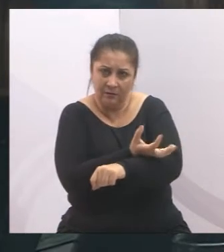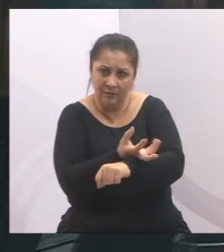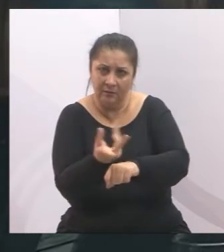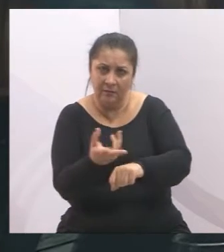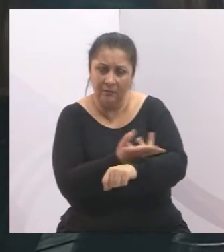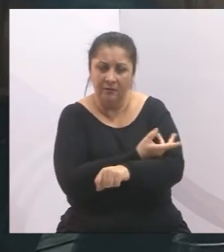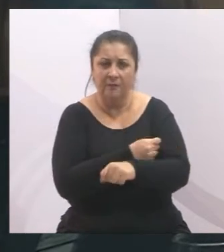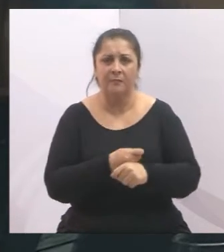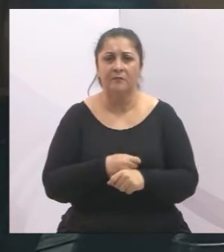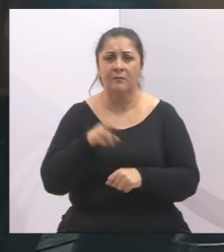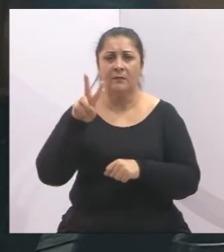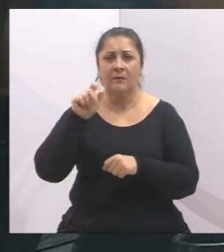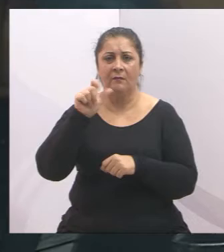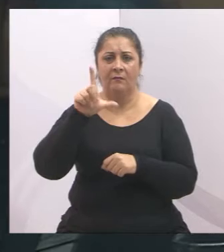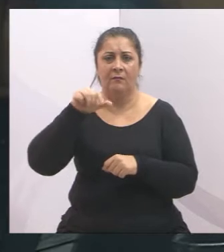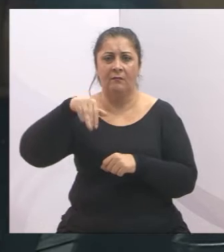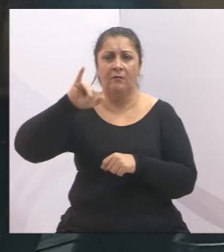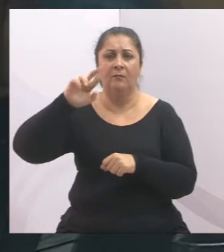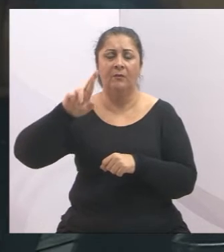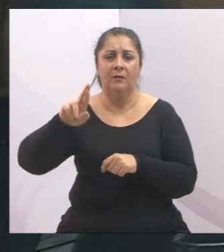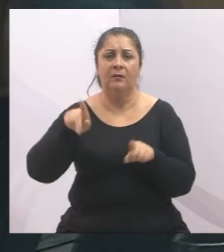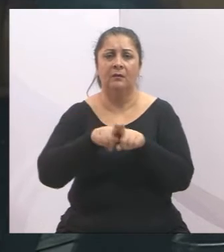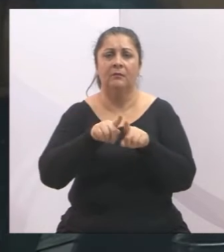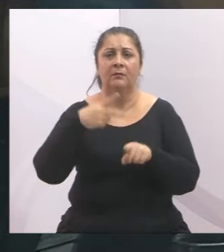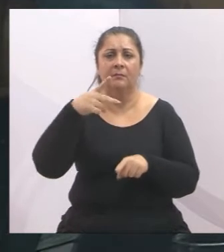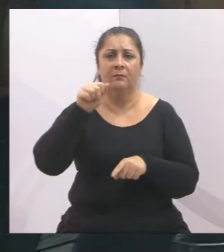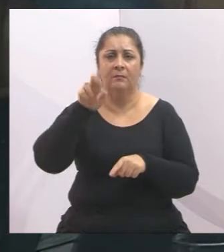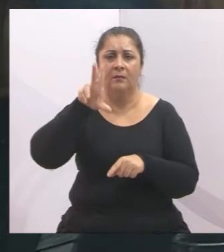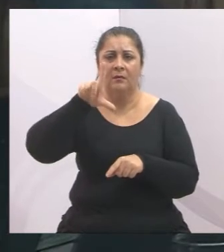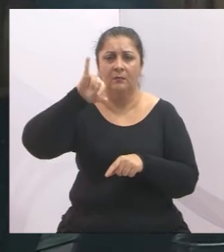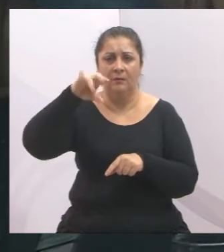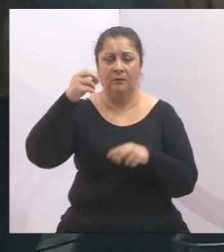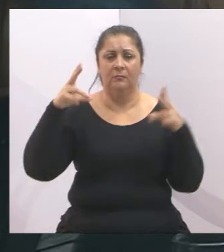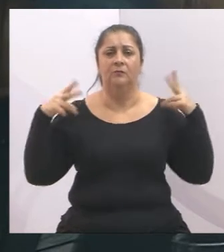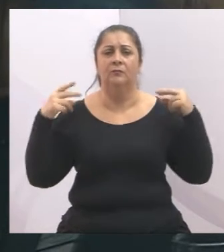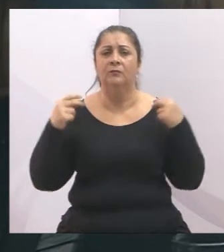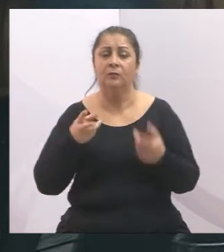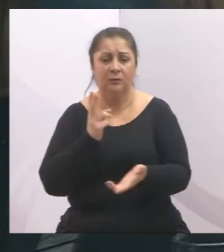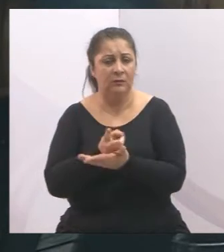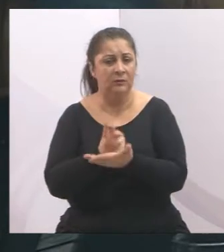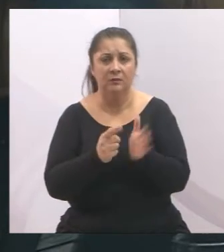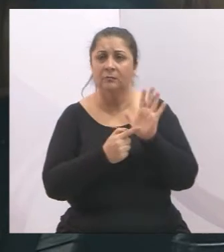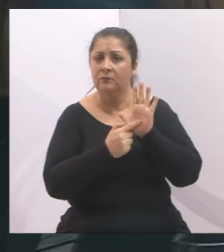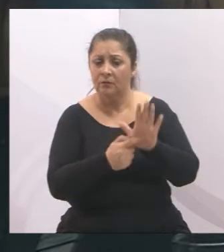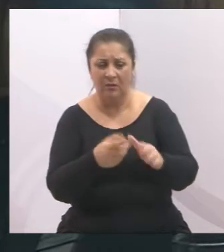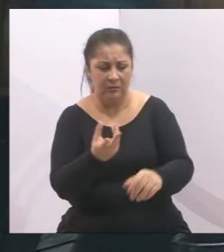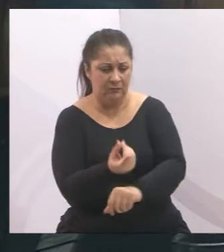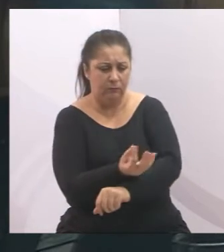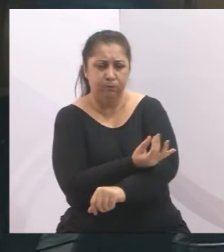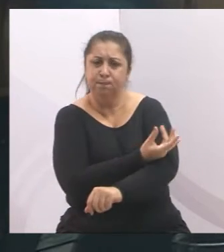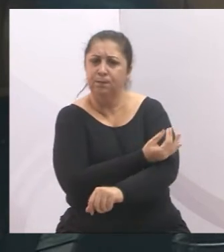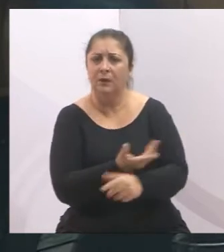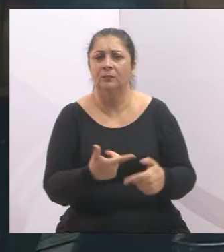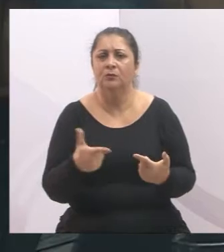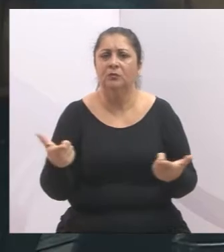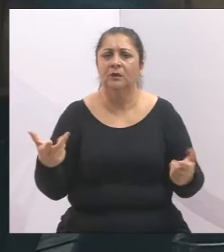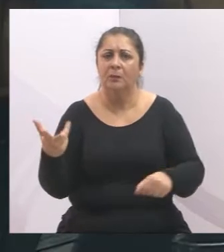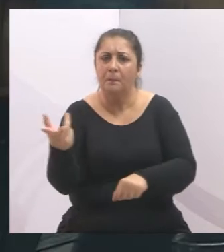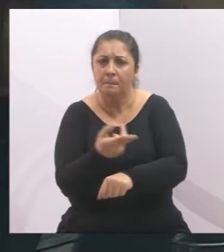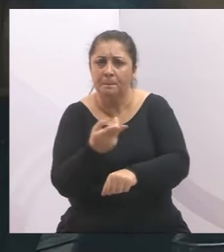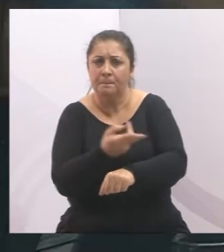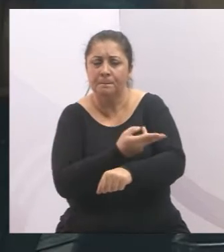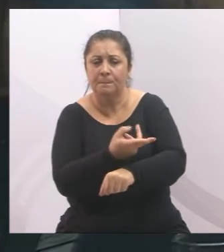Paulinho dos Corretores sempre têm mencionado, a efetiva aplicação e execução das penalidades contratuais, porque a empresa